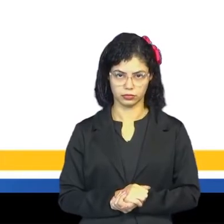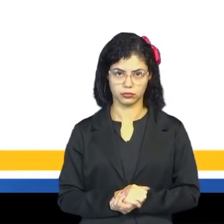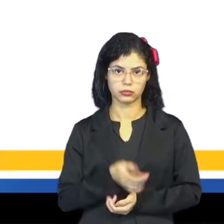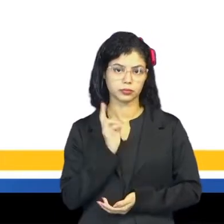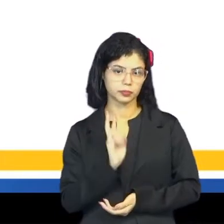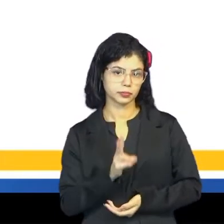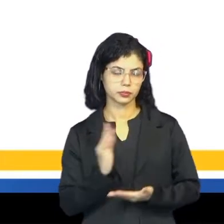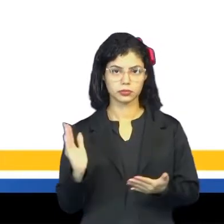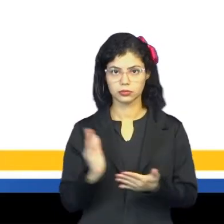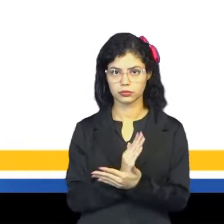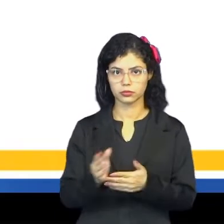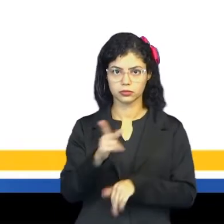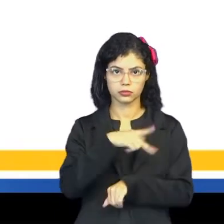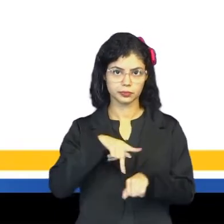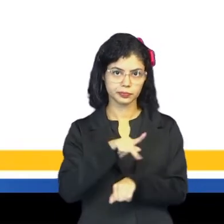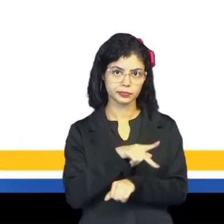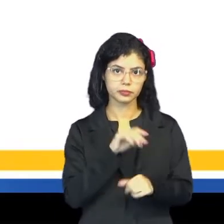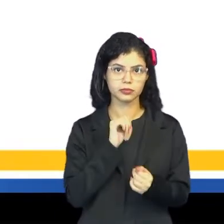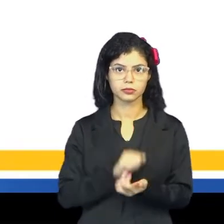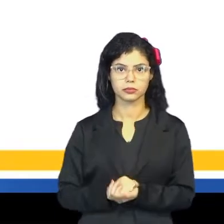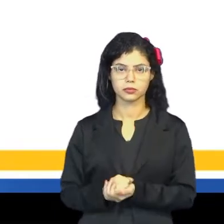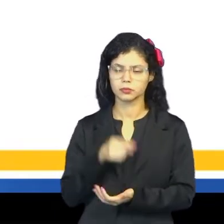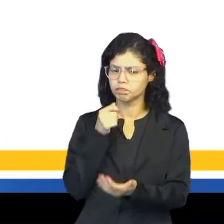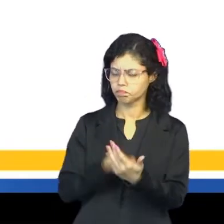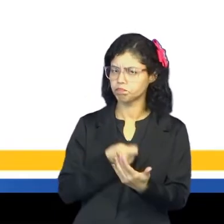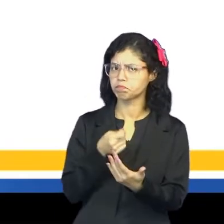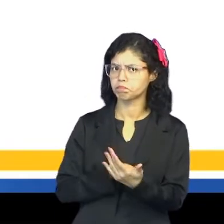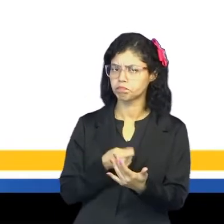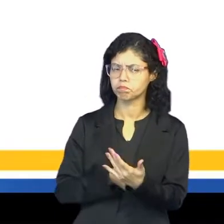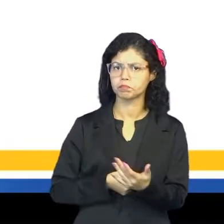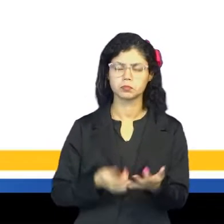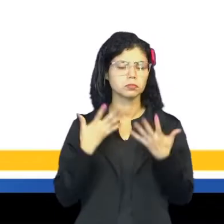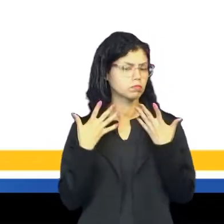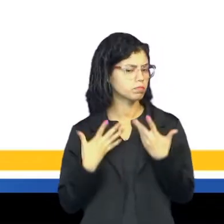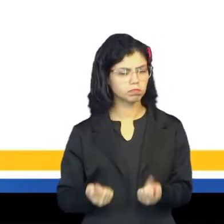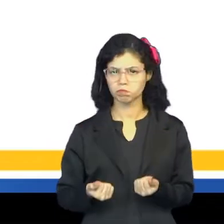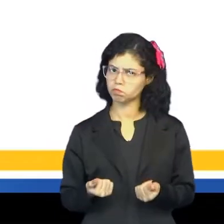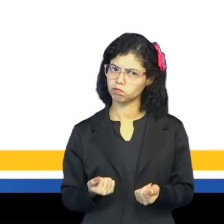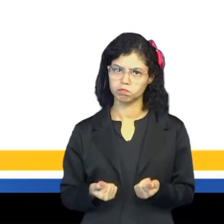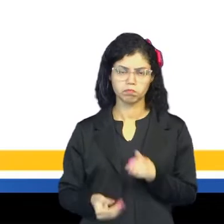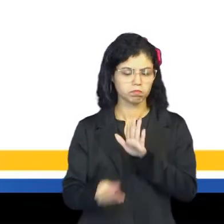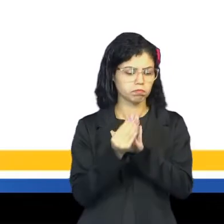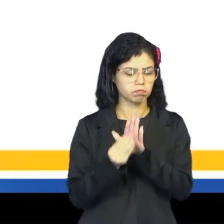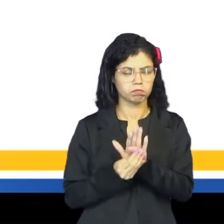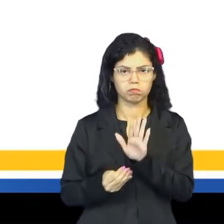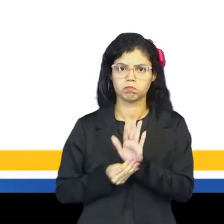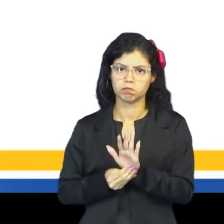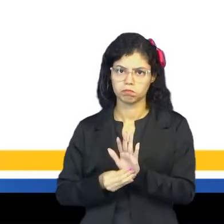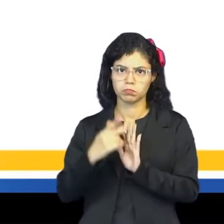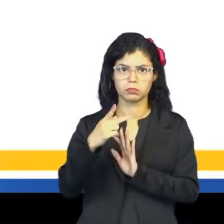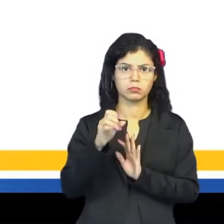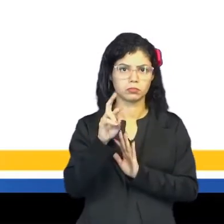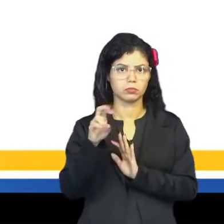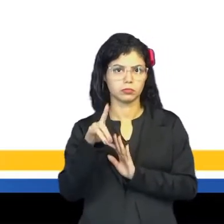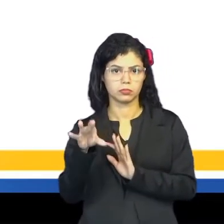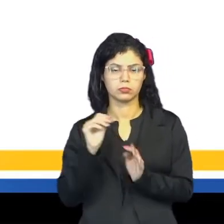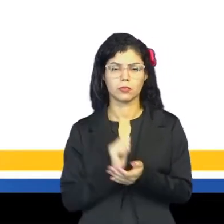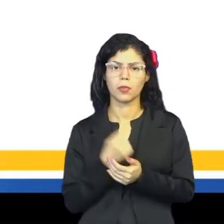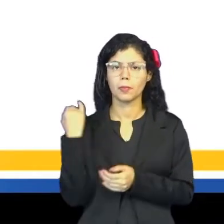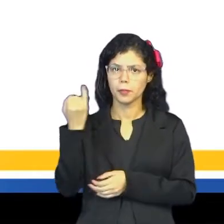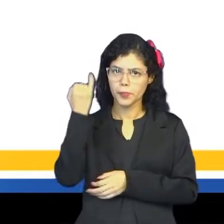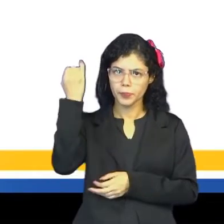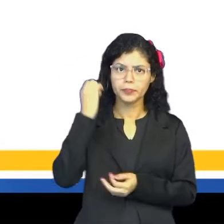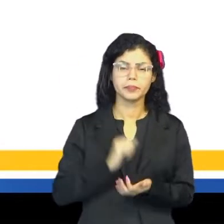Mesmo que alguns países insistam em não adotar uma padronização, é muito